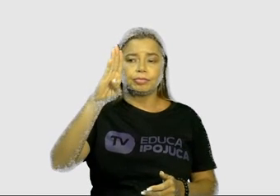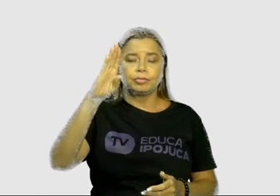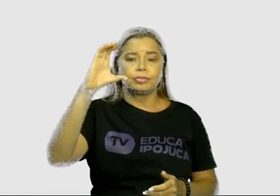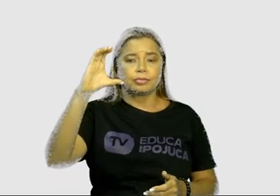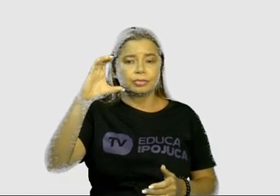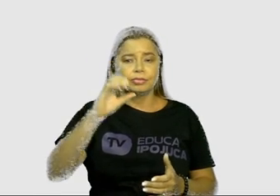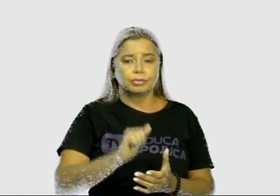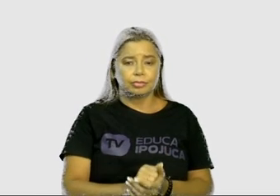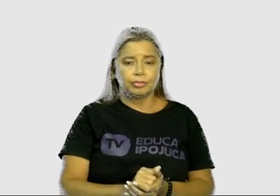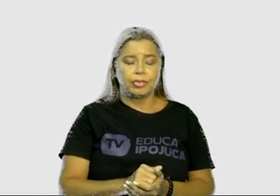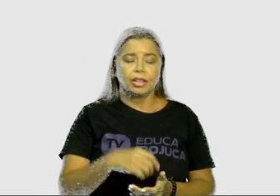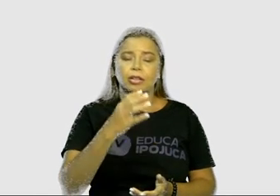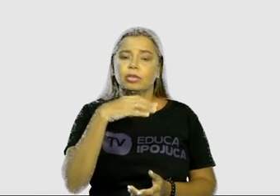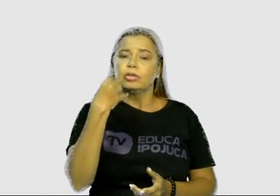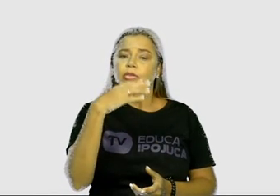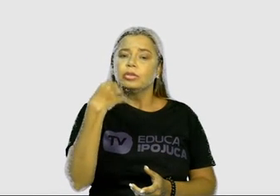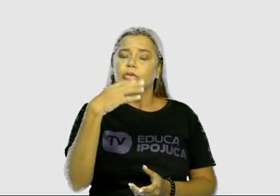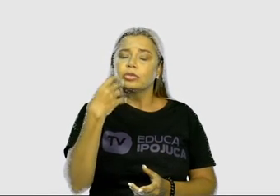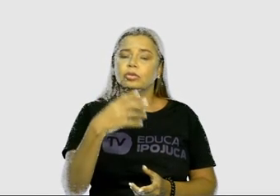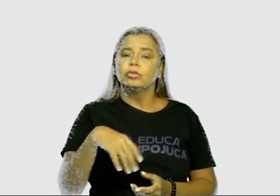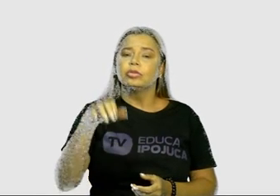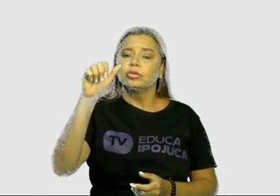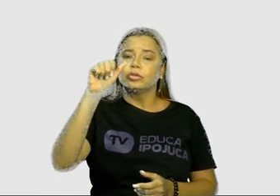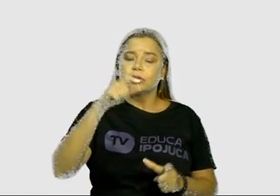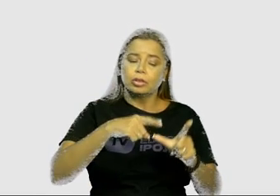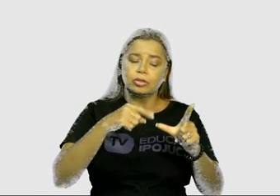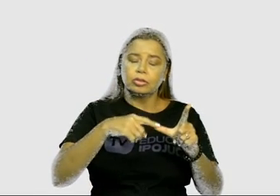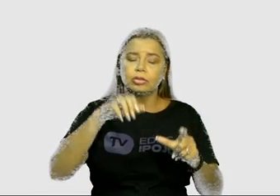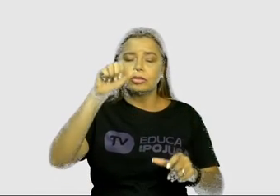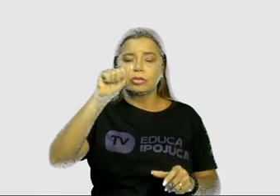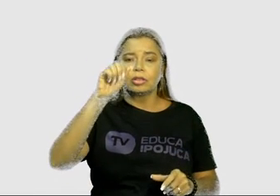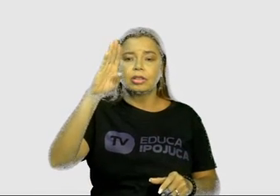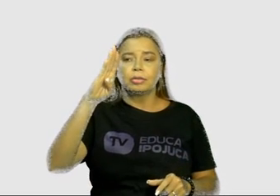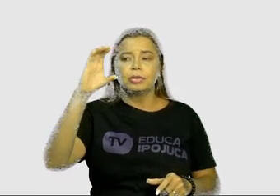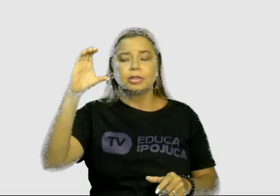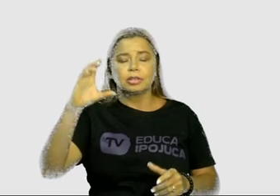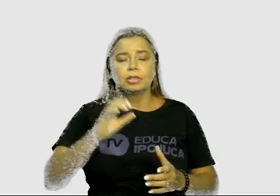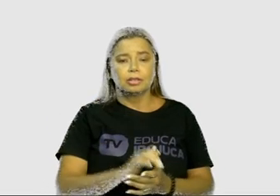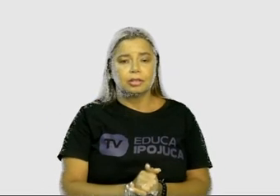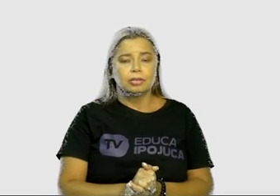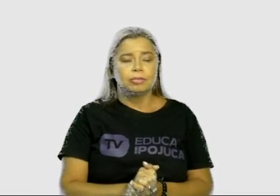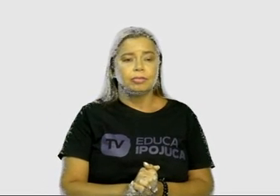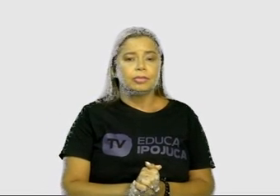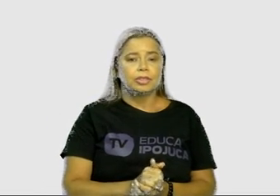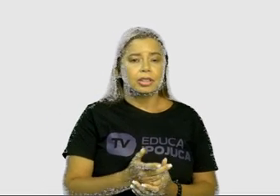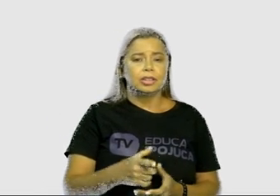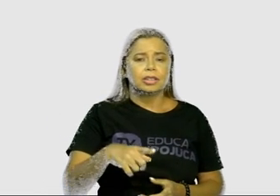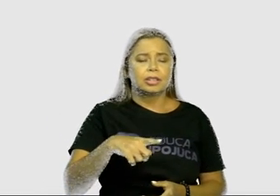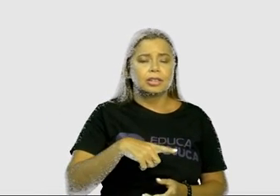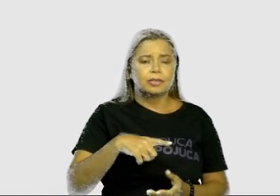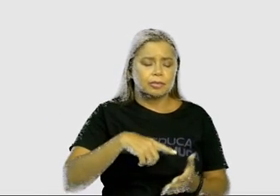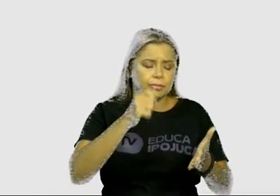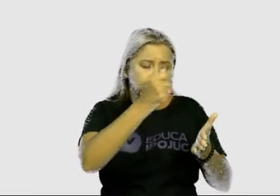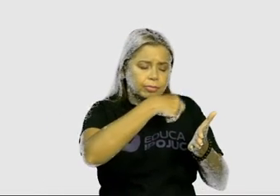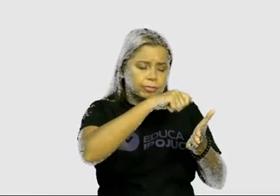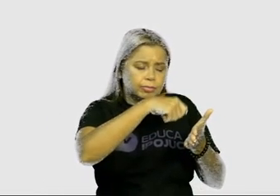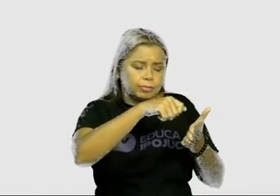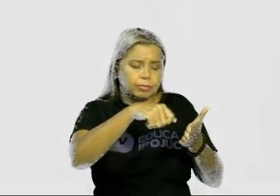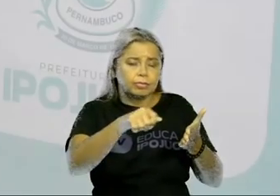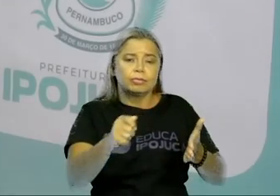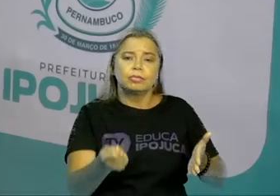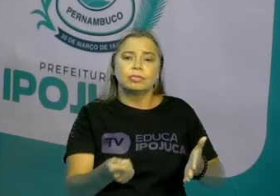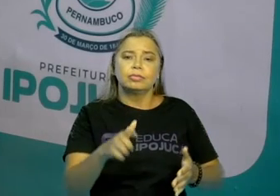Portanto, os sons das letras do alfabeto, sílabas e palavras que têm a ver com a escrita, a